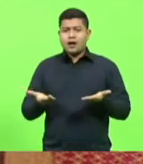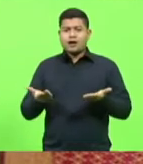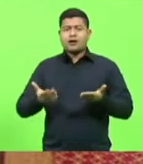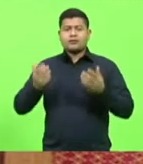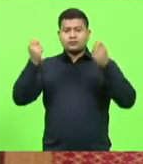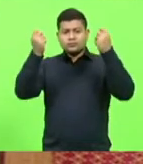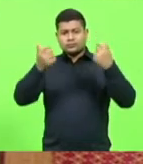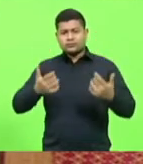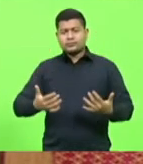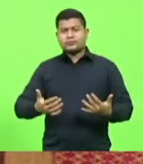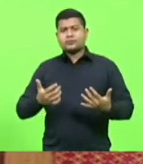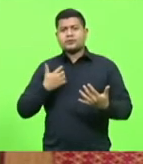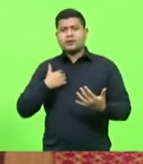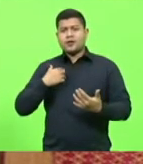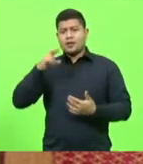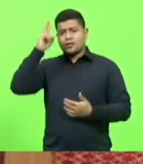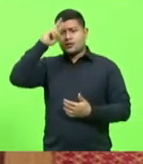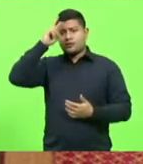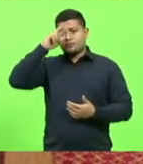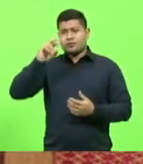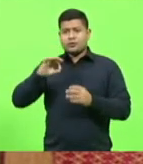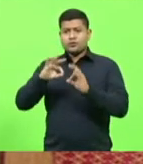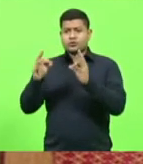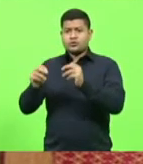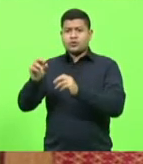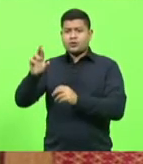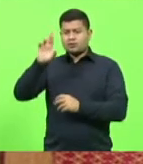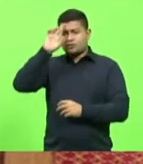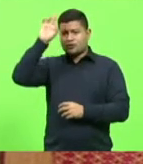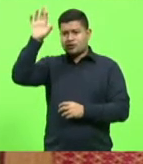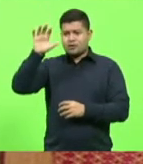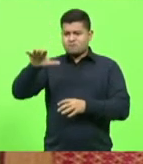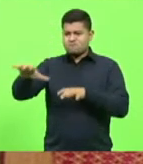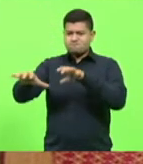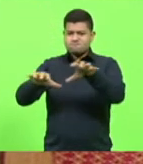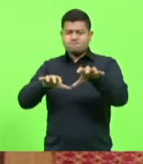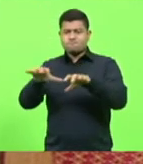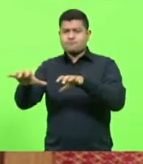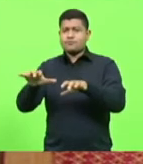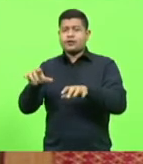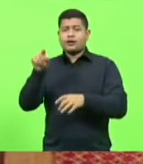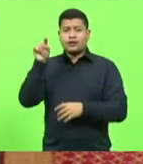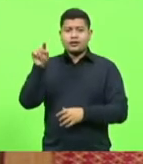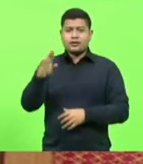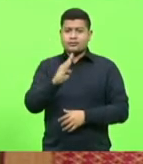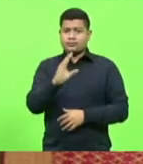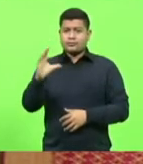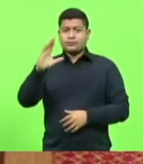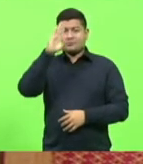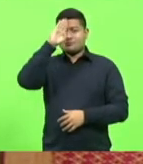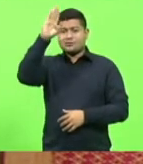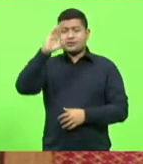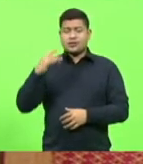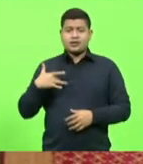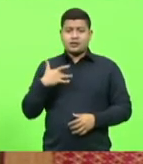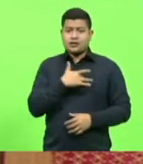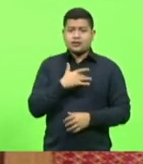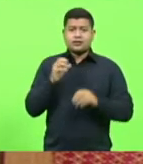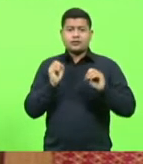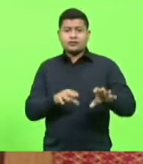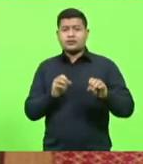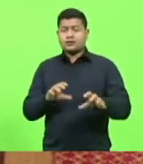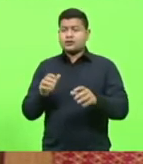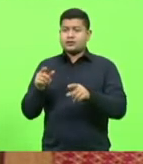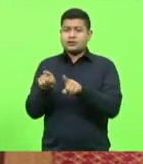de todas as áreas lá, mas principalmente a saúde, a educação e o